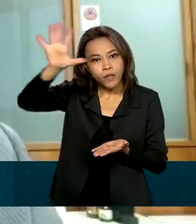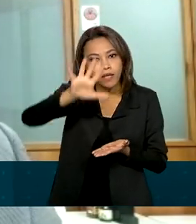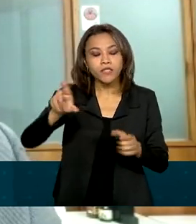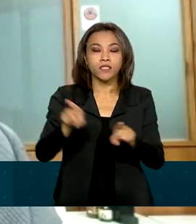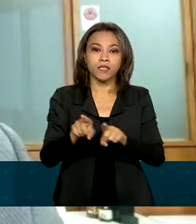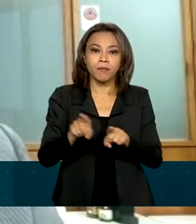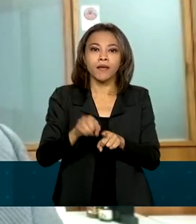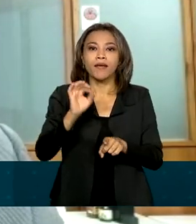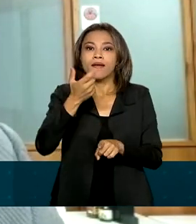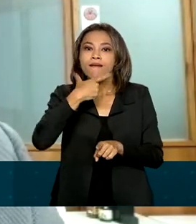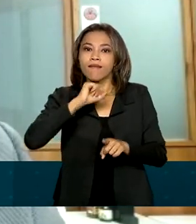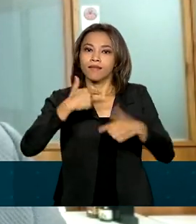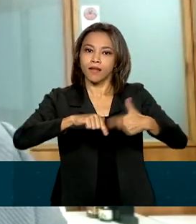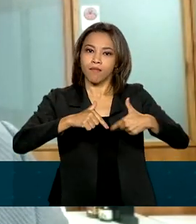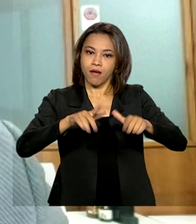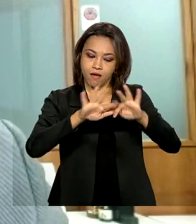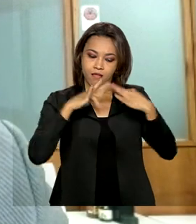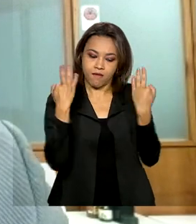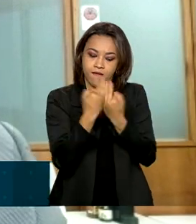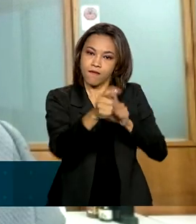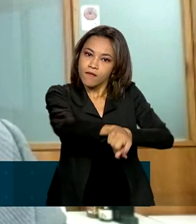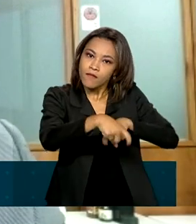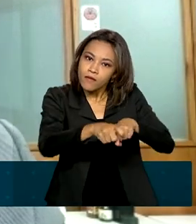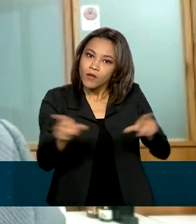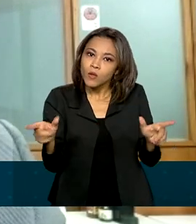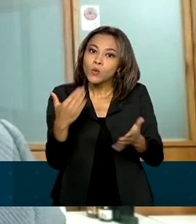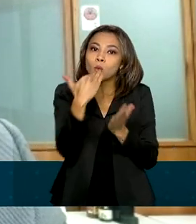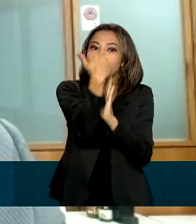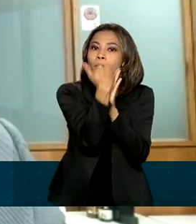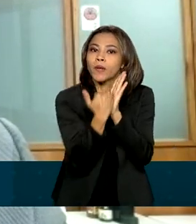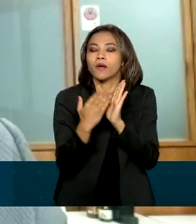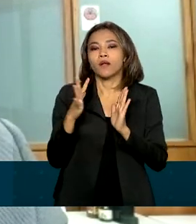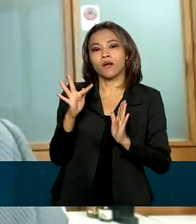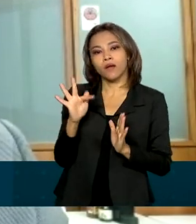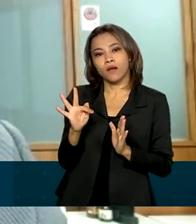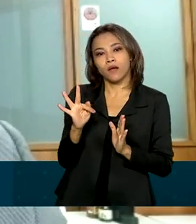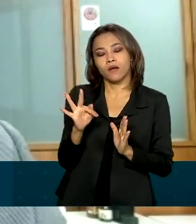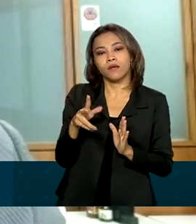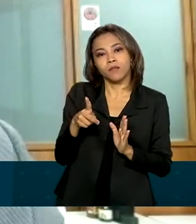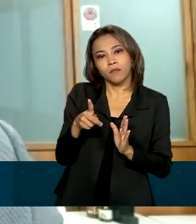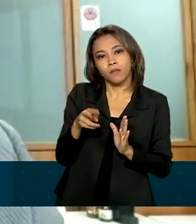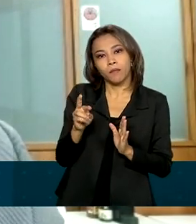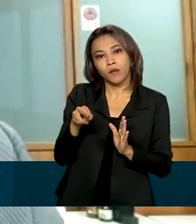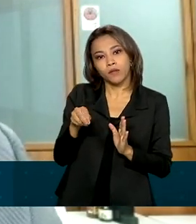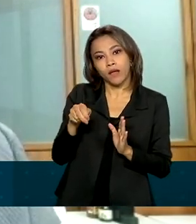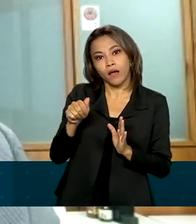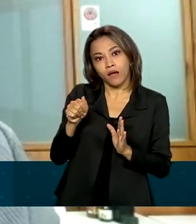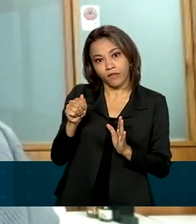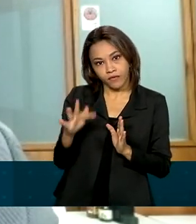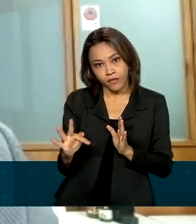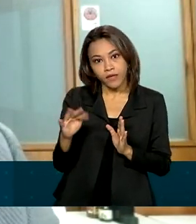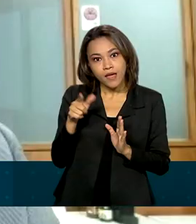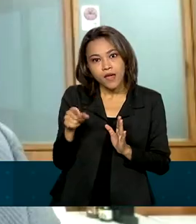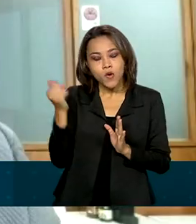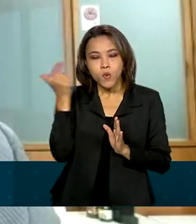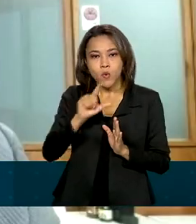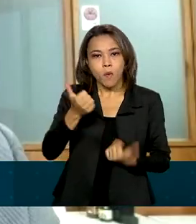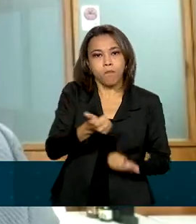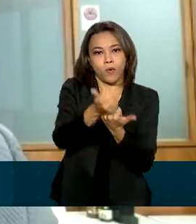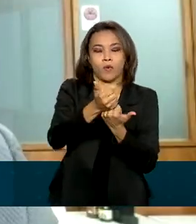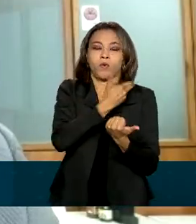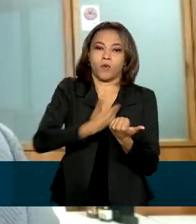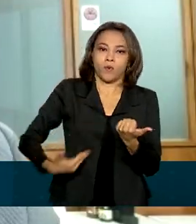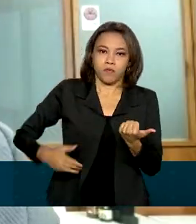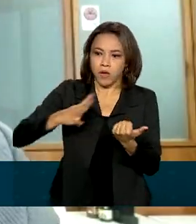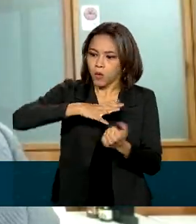produtores da agricultura familiar do PRONAF. Então, o governo teve um papel muito importante para que fosse atingida essa área recorde